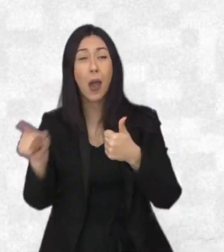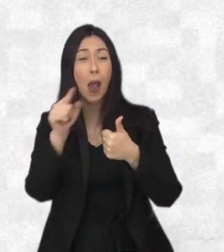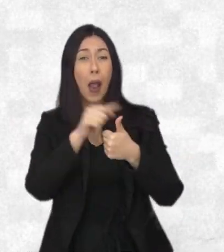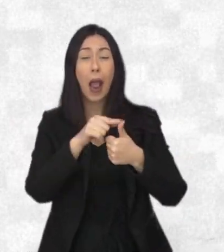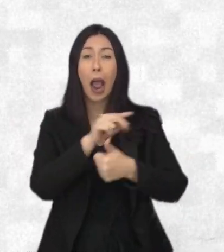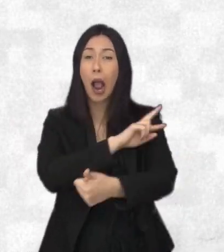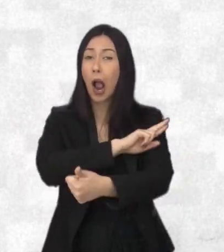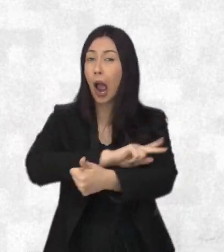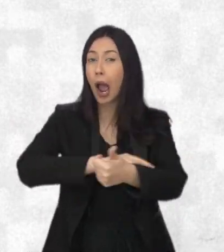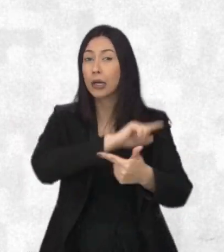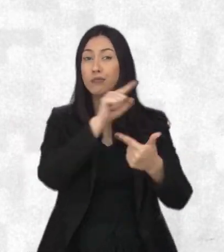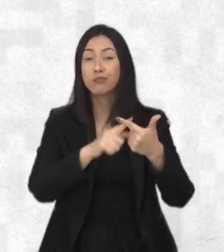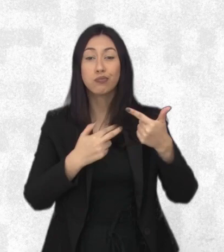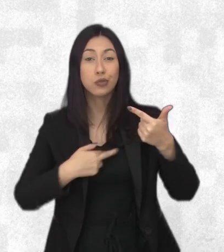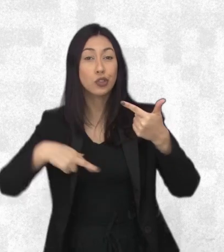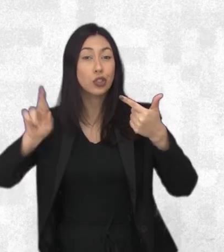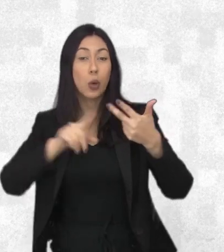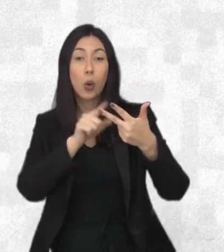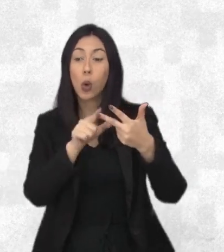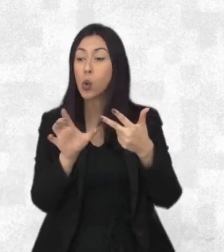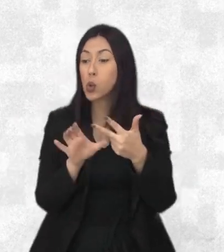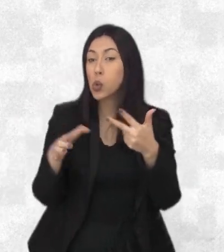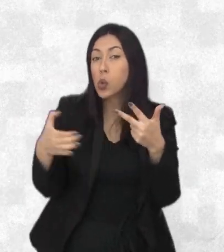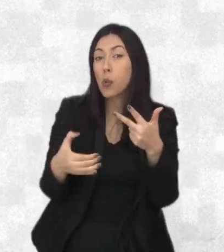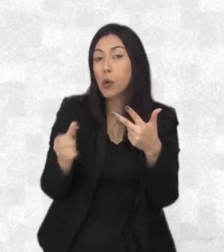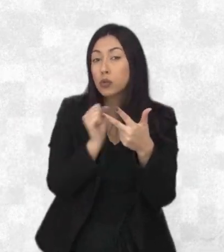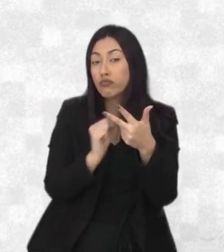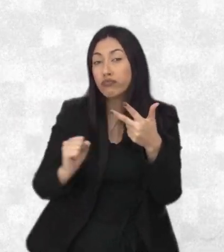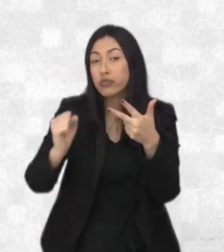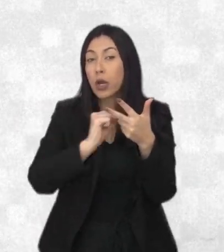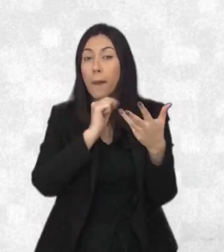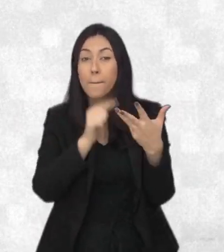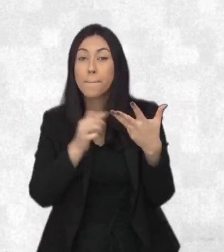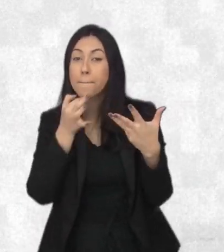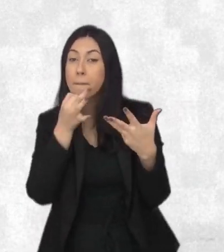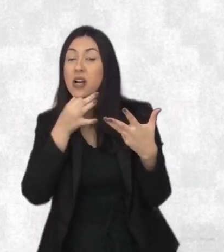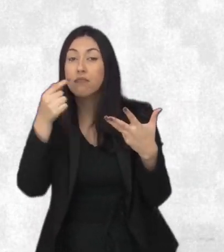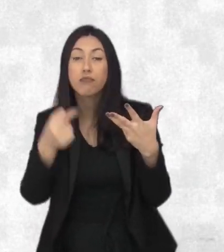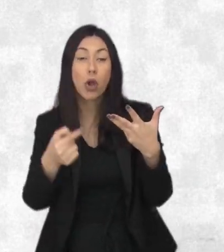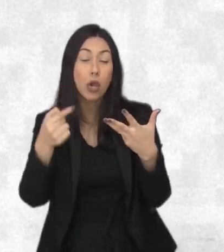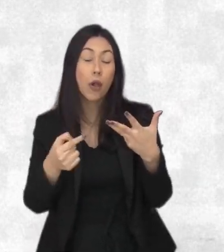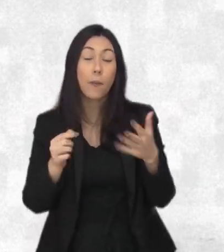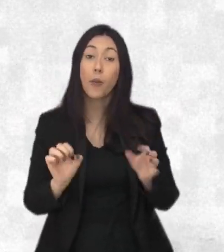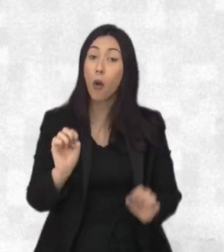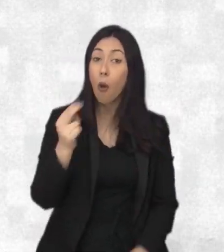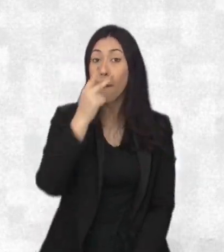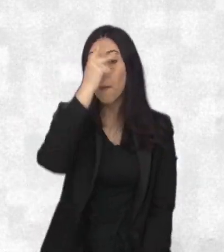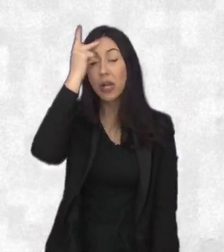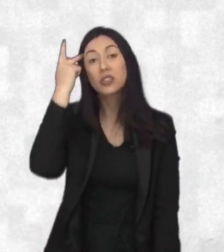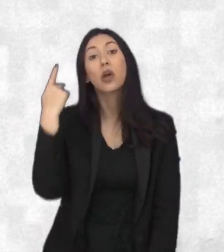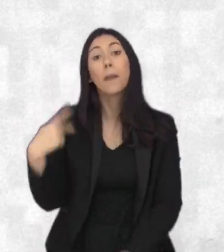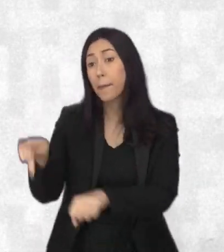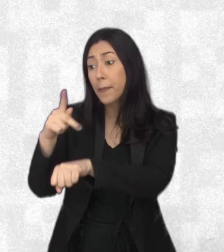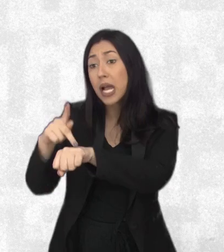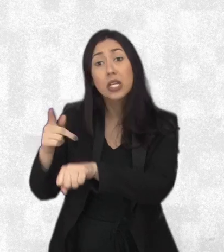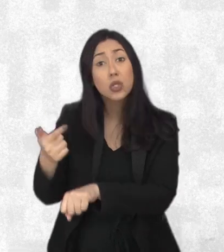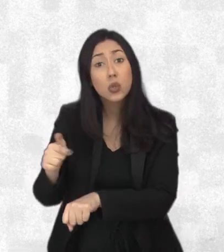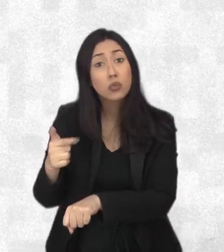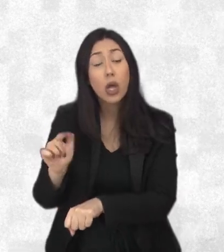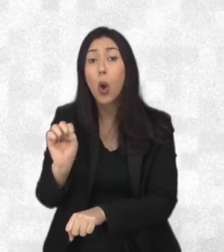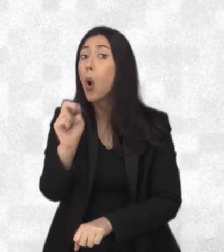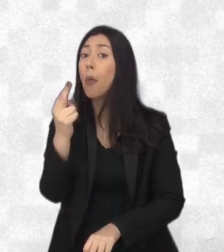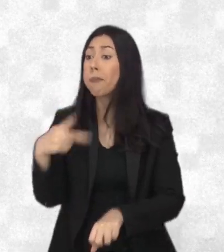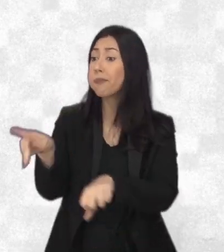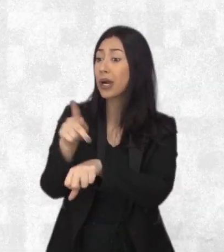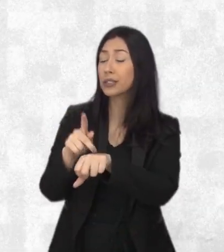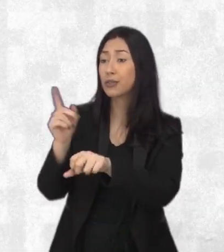raça, religião, grupo social ou opinião política. Aqueles que não têm nacionalidade e não podem voltar para o país de